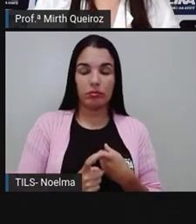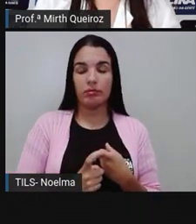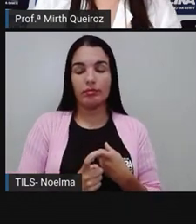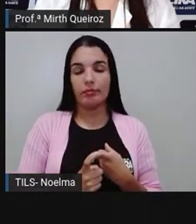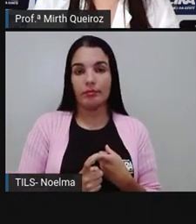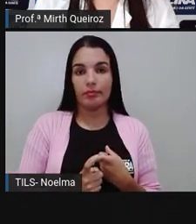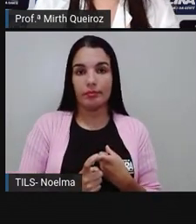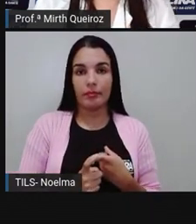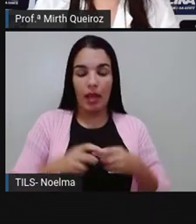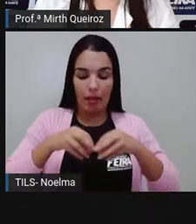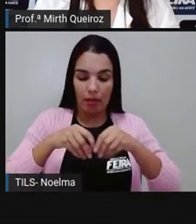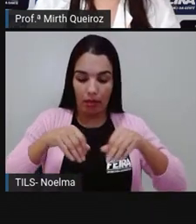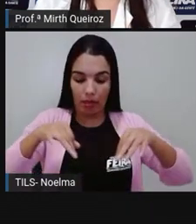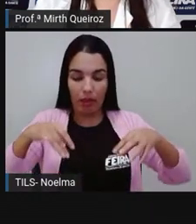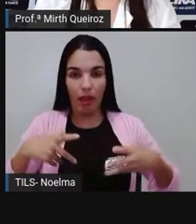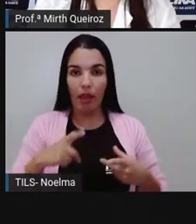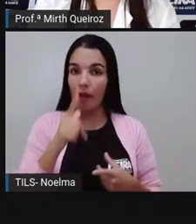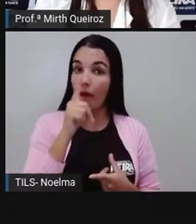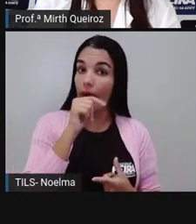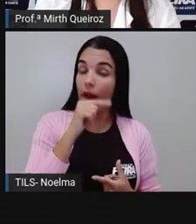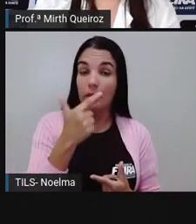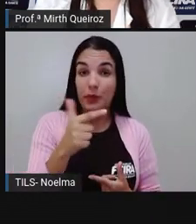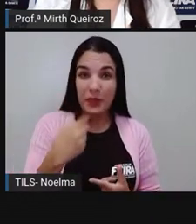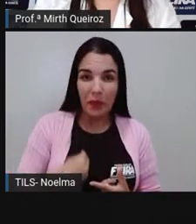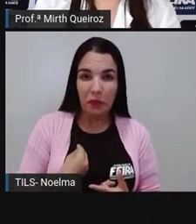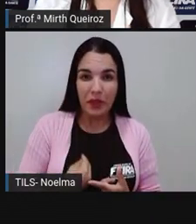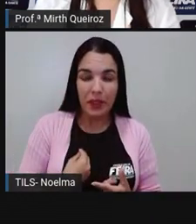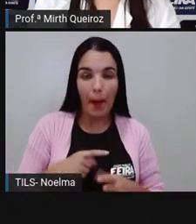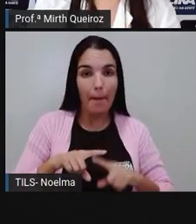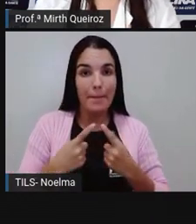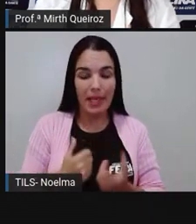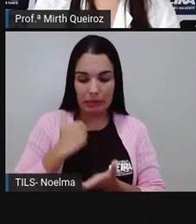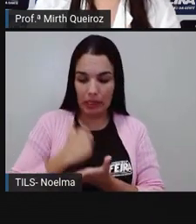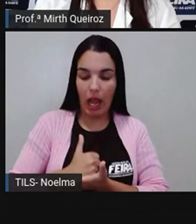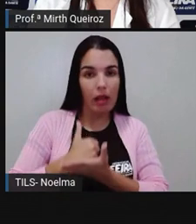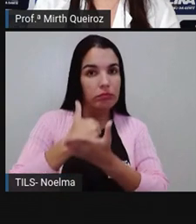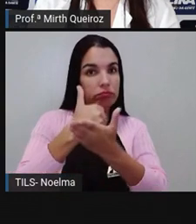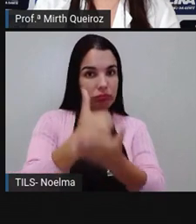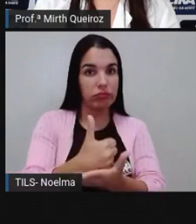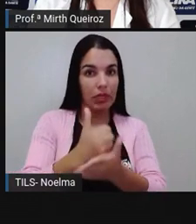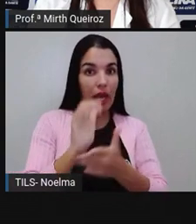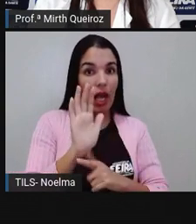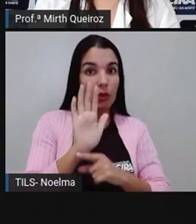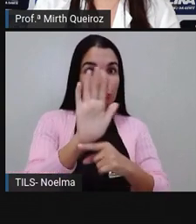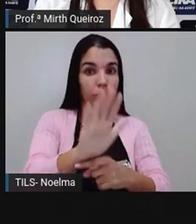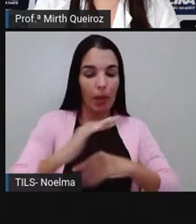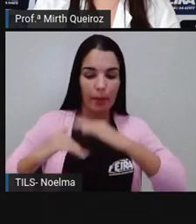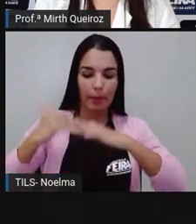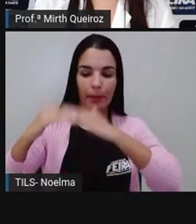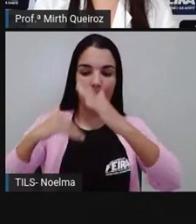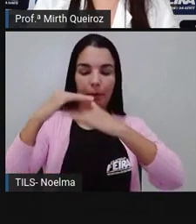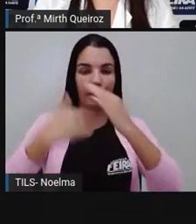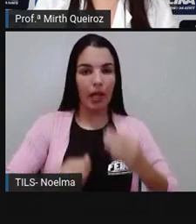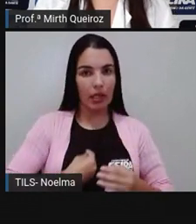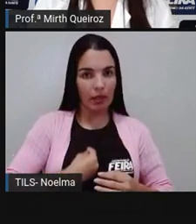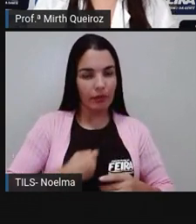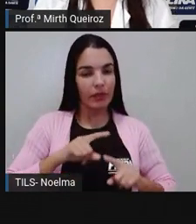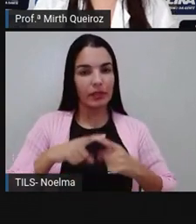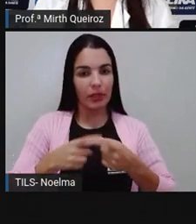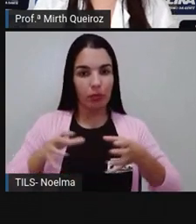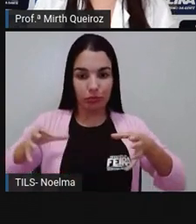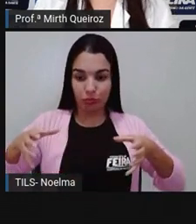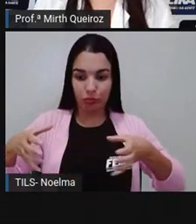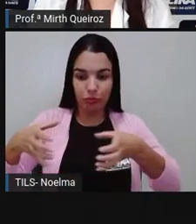solo, da água, que são seres que não têm vida, mas que ajudam no desenvolvimento da vida, vão formar um